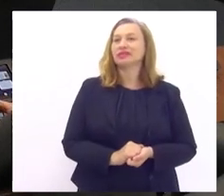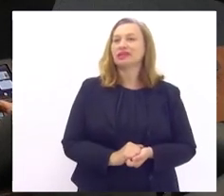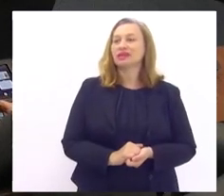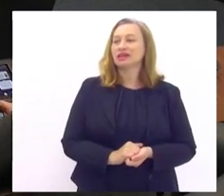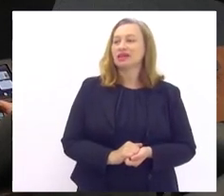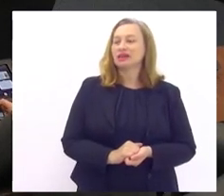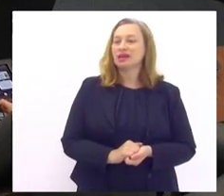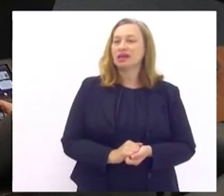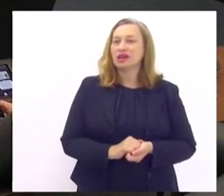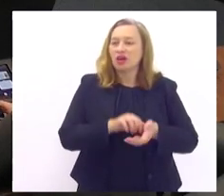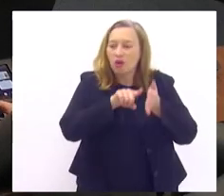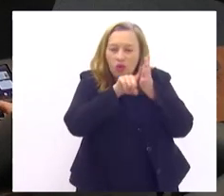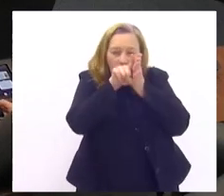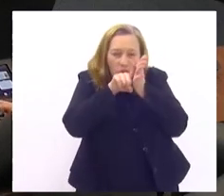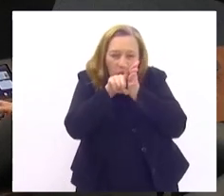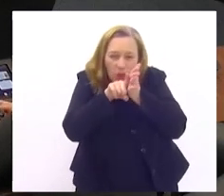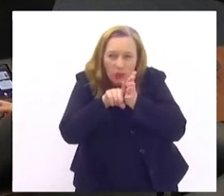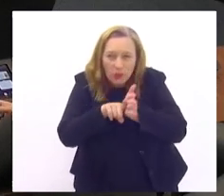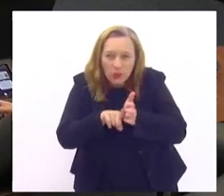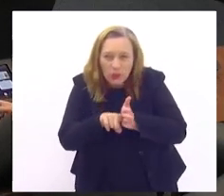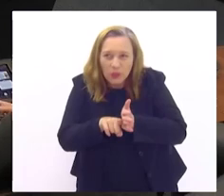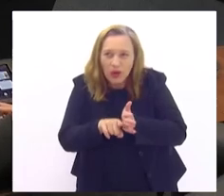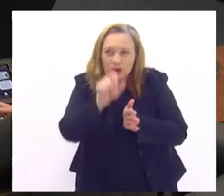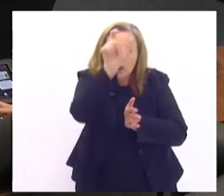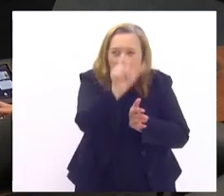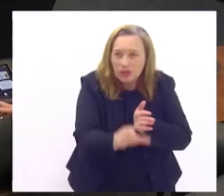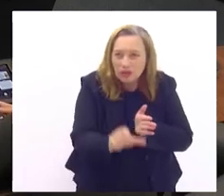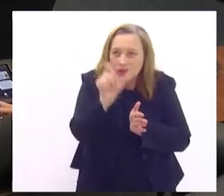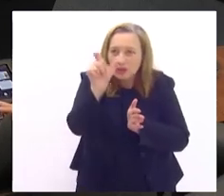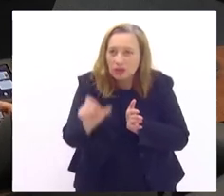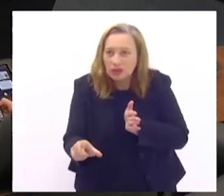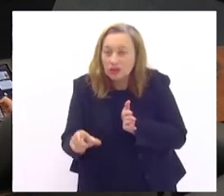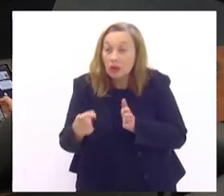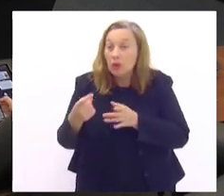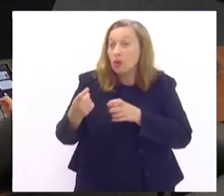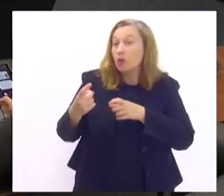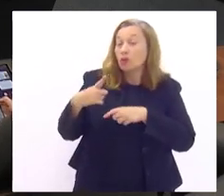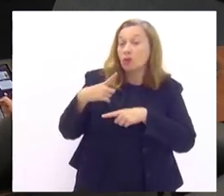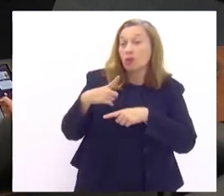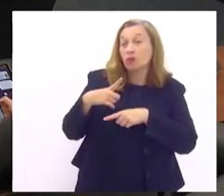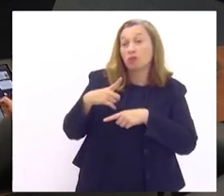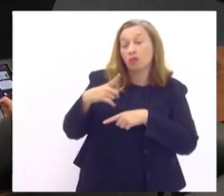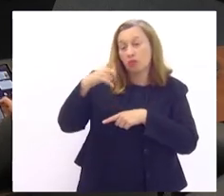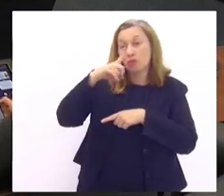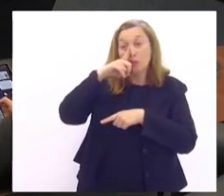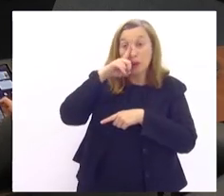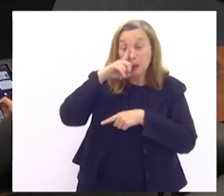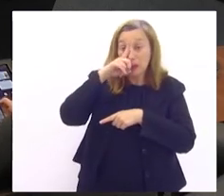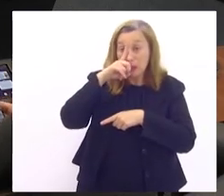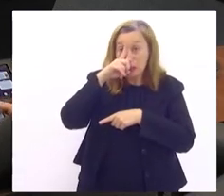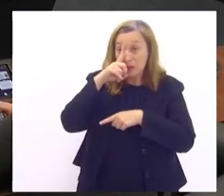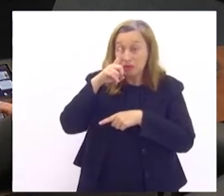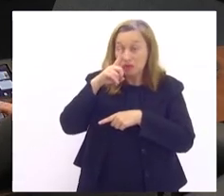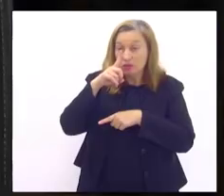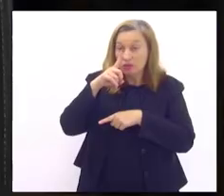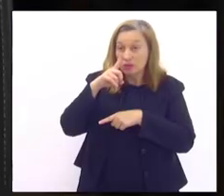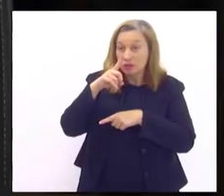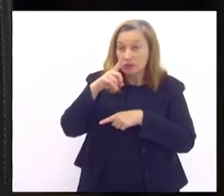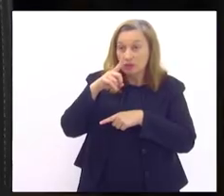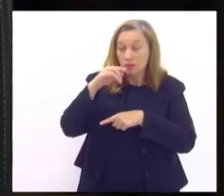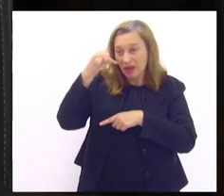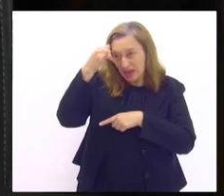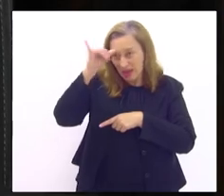rastreamento para pessoas com risco de desenvolverem diabetes nos próximos 10 anos